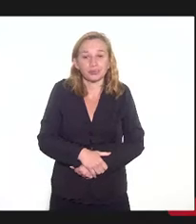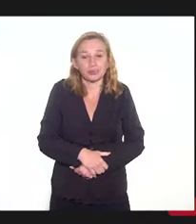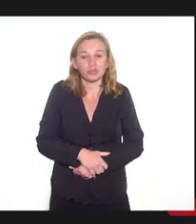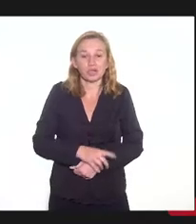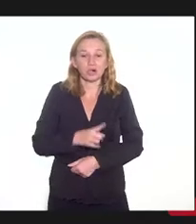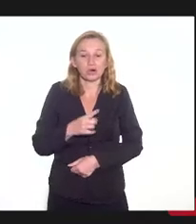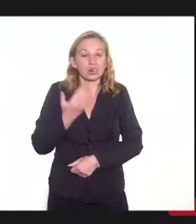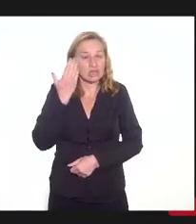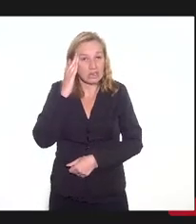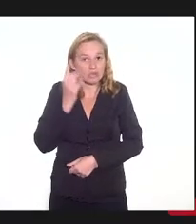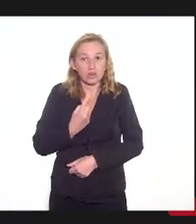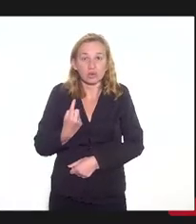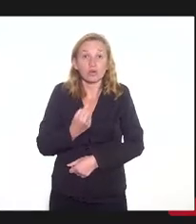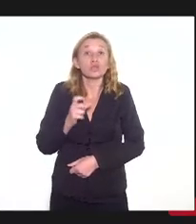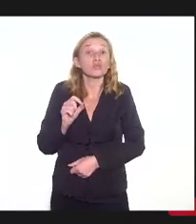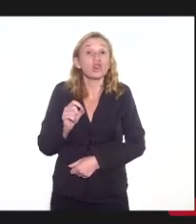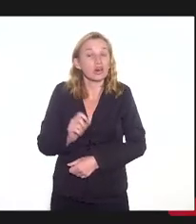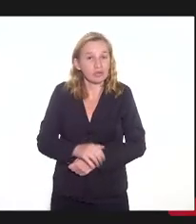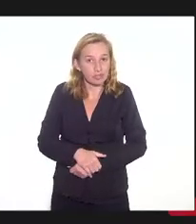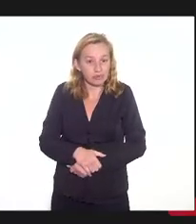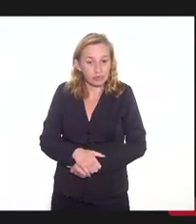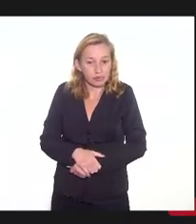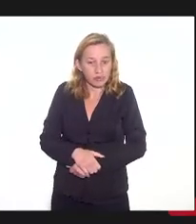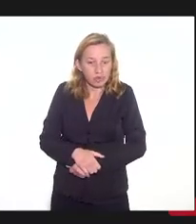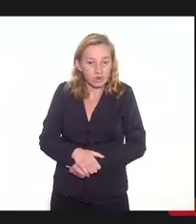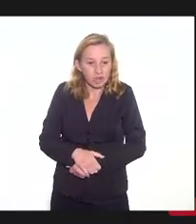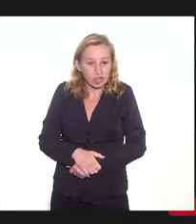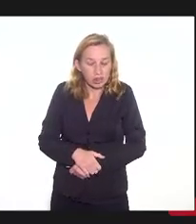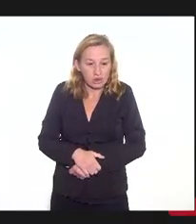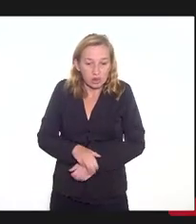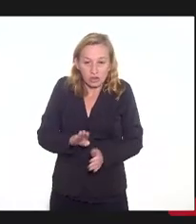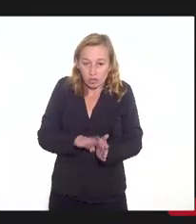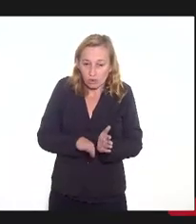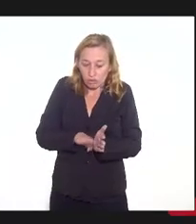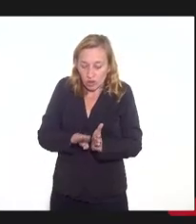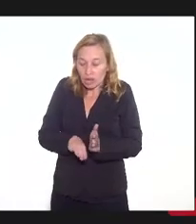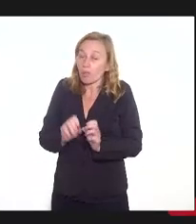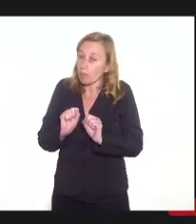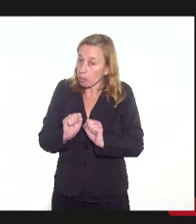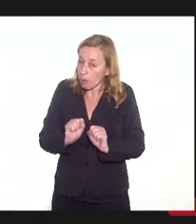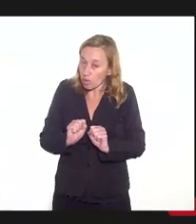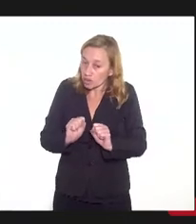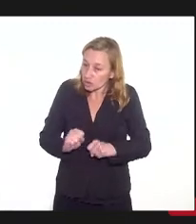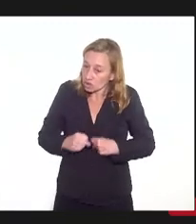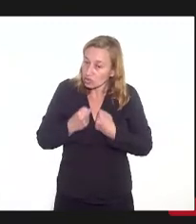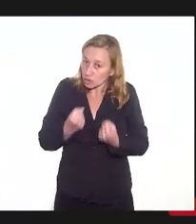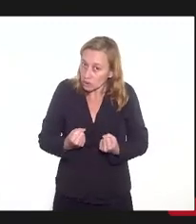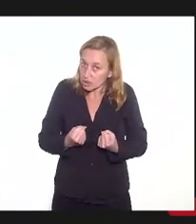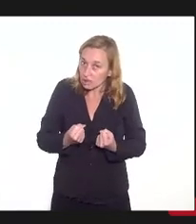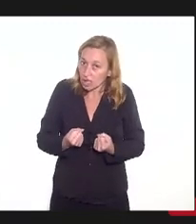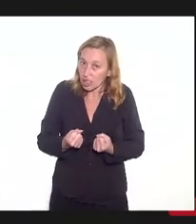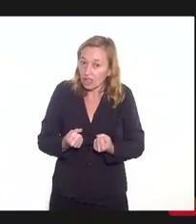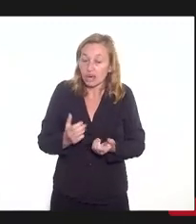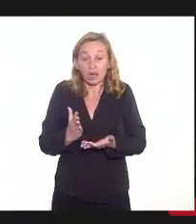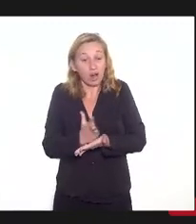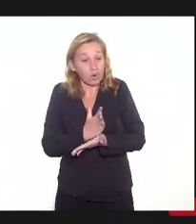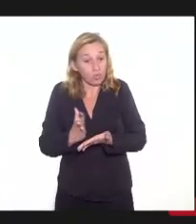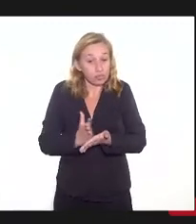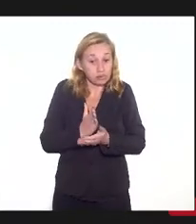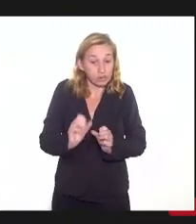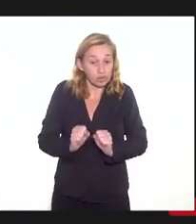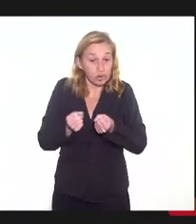nosso entendimento é que do lado da despesa, a gente pode fazer esforços ainda, mas alguns esforços,